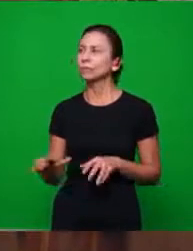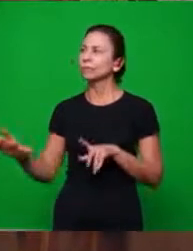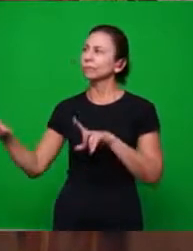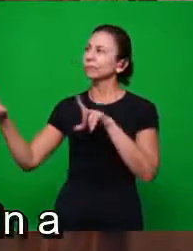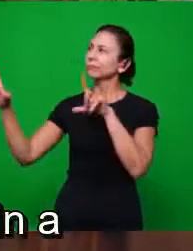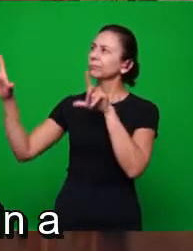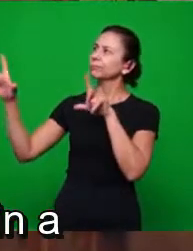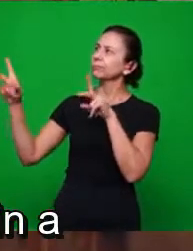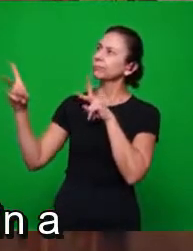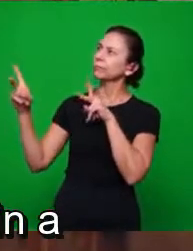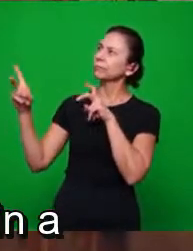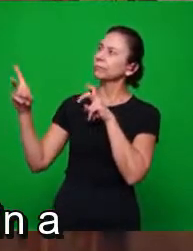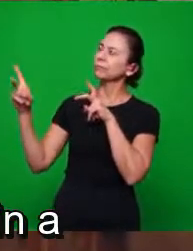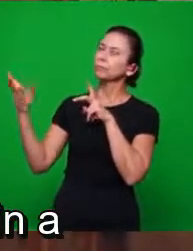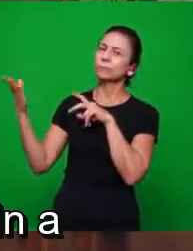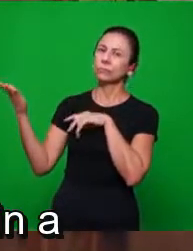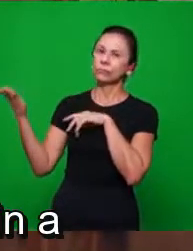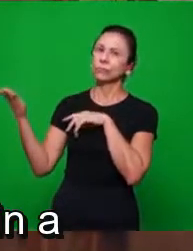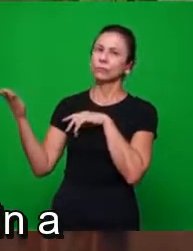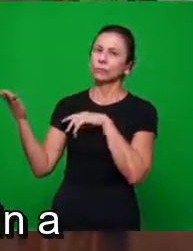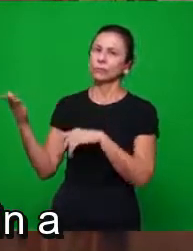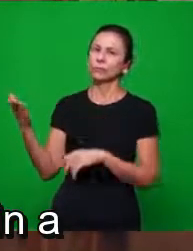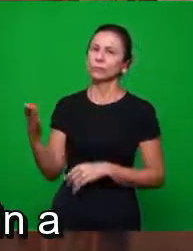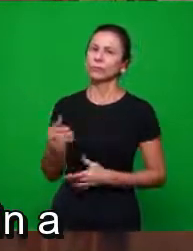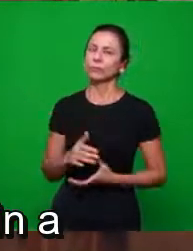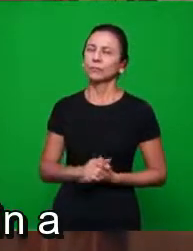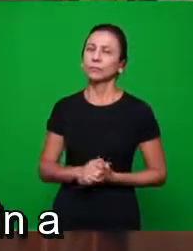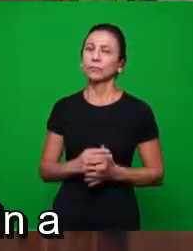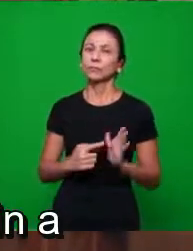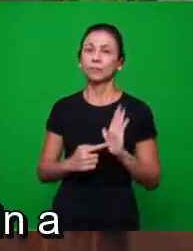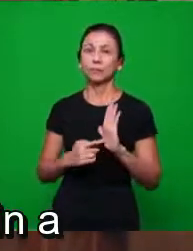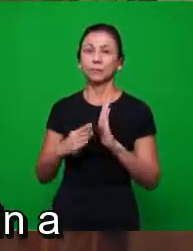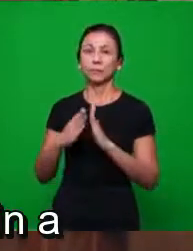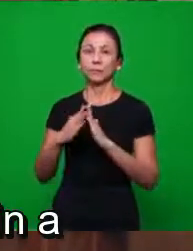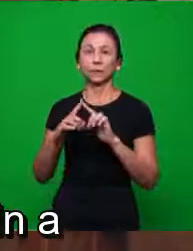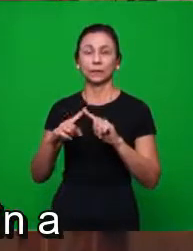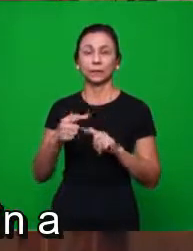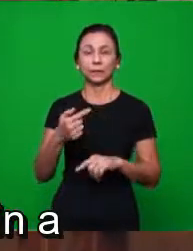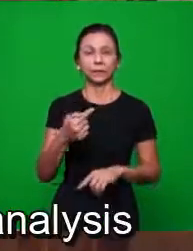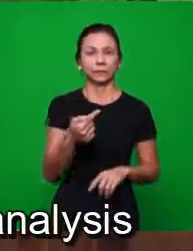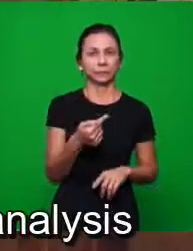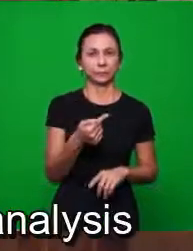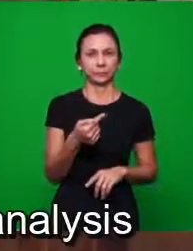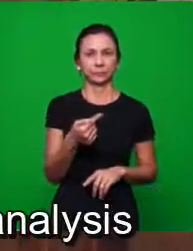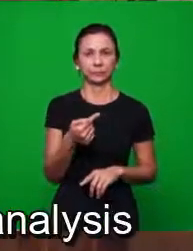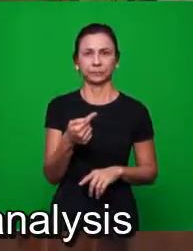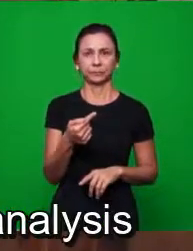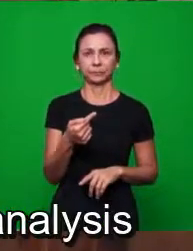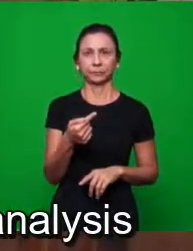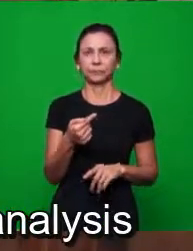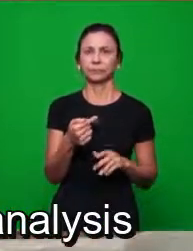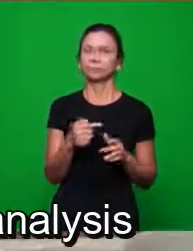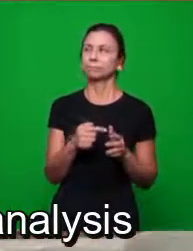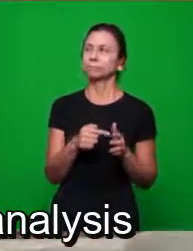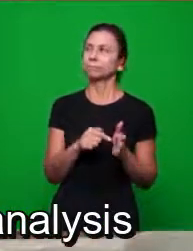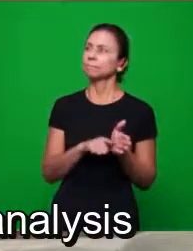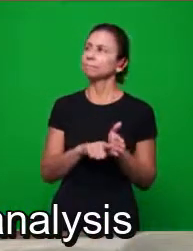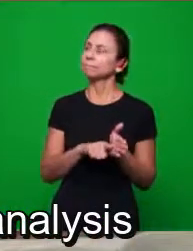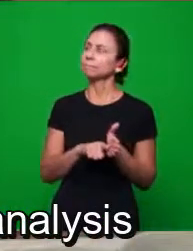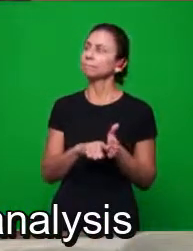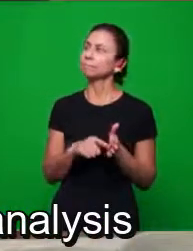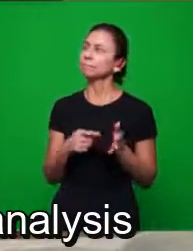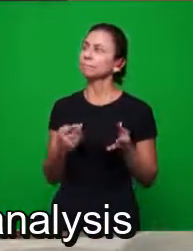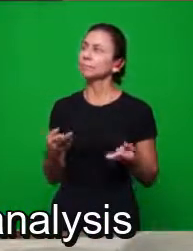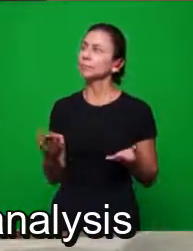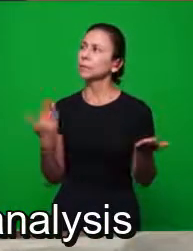que fala dessa igreja, dessas sete igrejas, numa análise comparativa